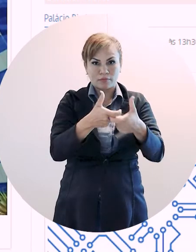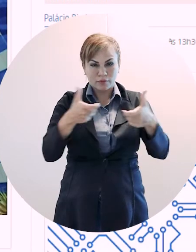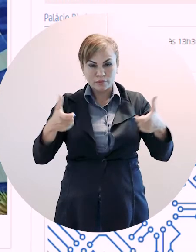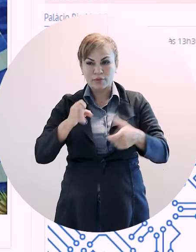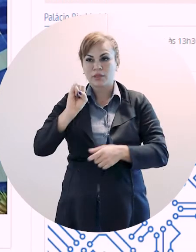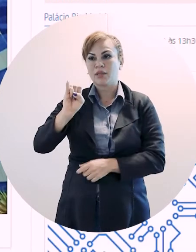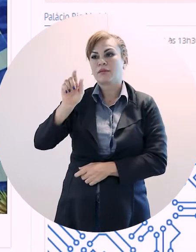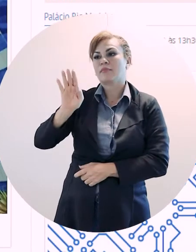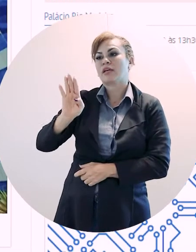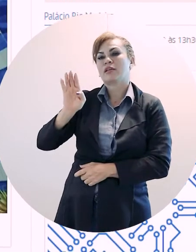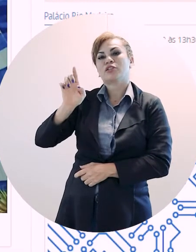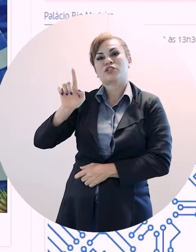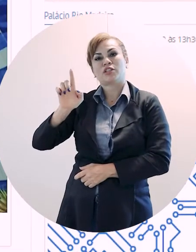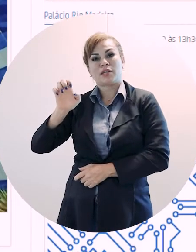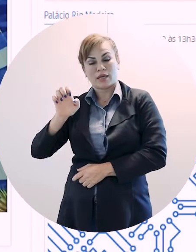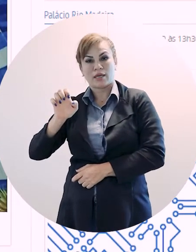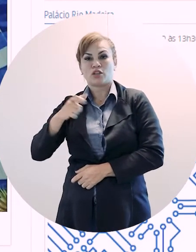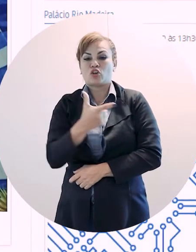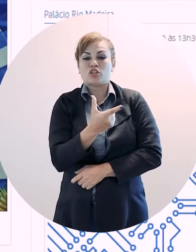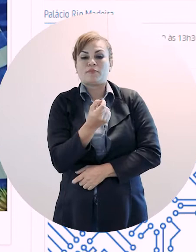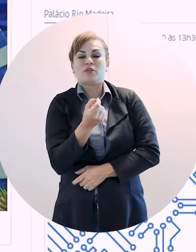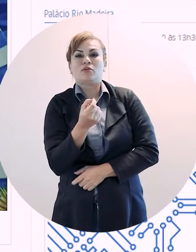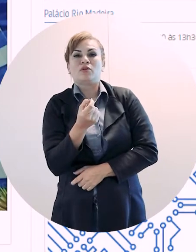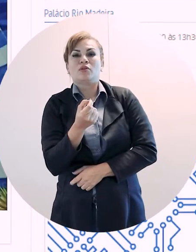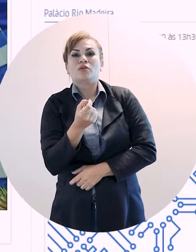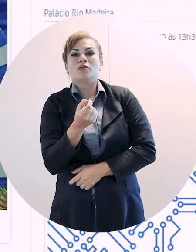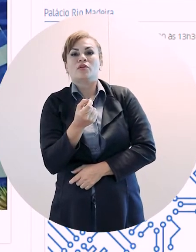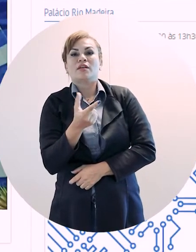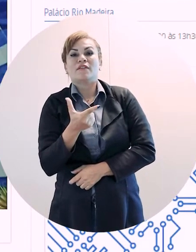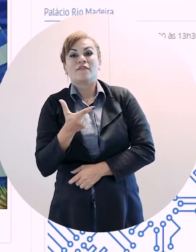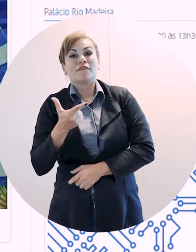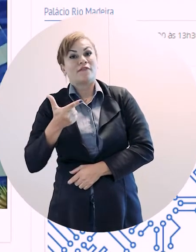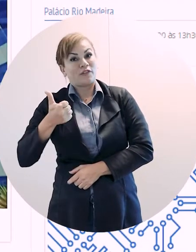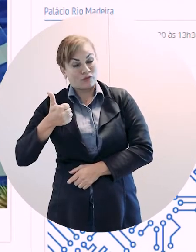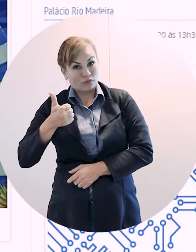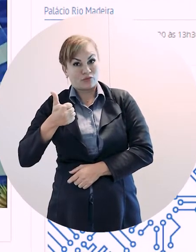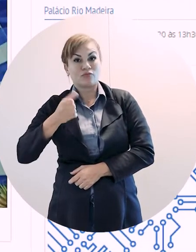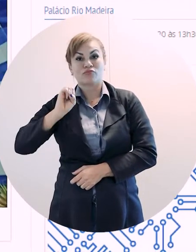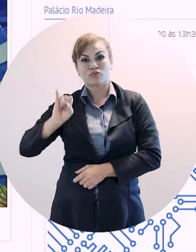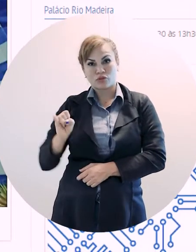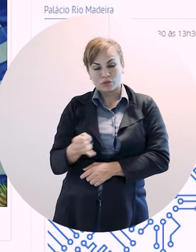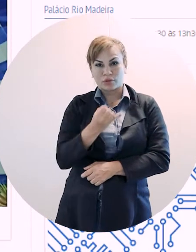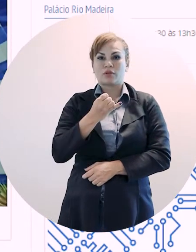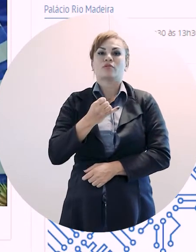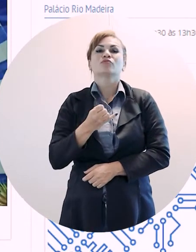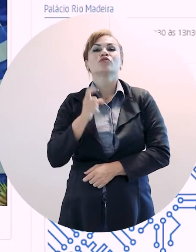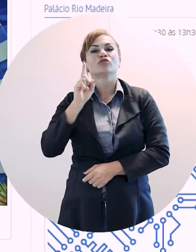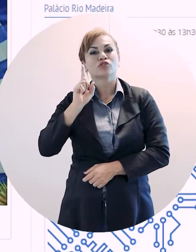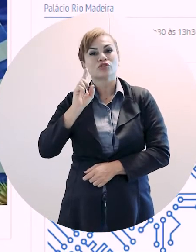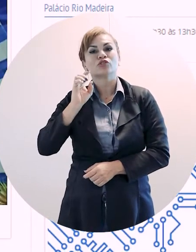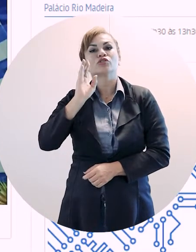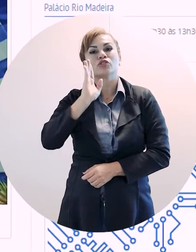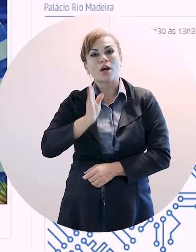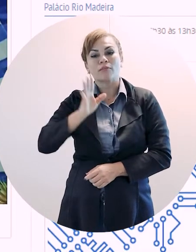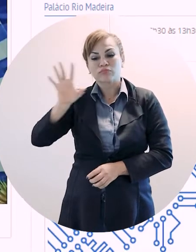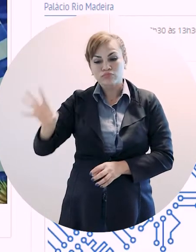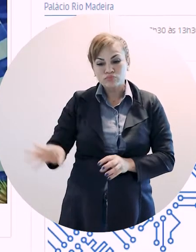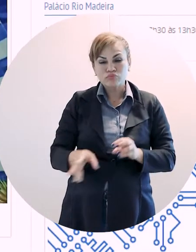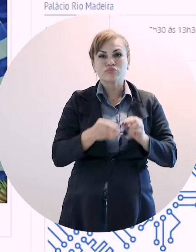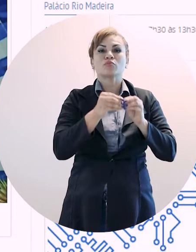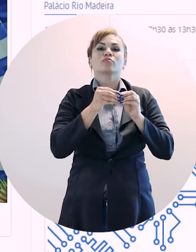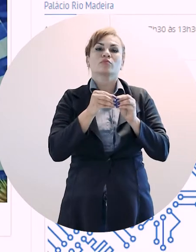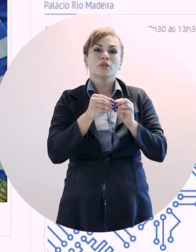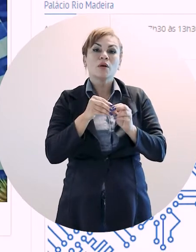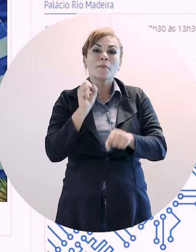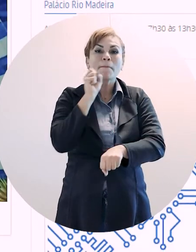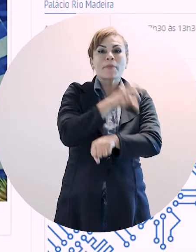28 de janeiro de 2021, o Estado já recuperou mais de 8 mil empregos, superando a margem de 20% das